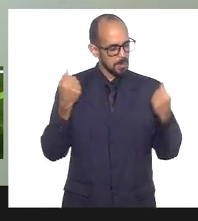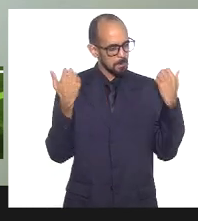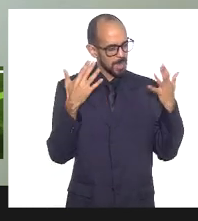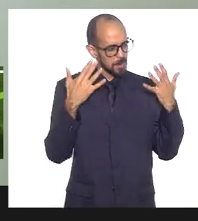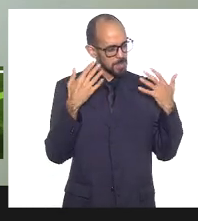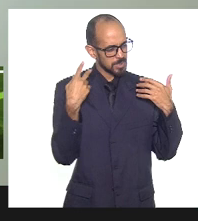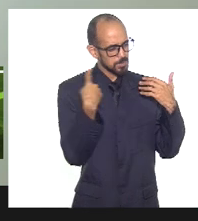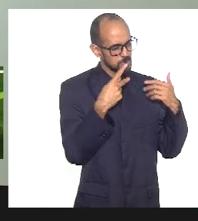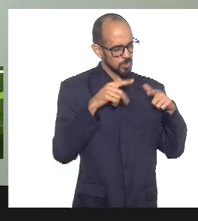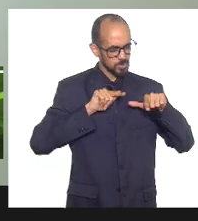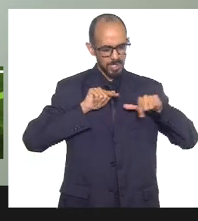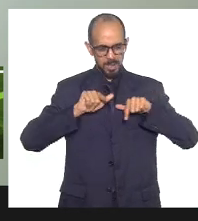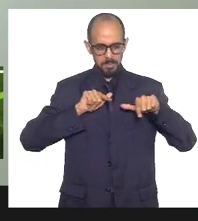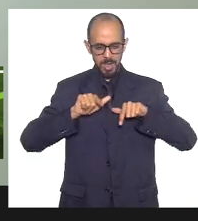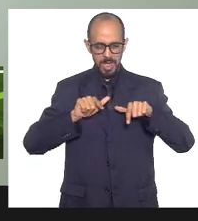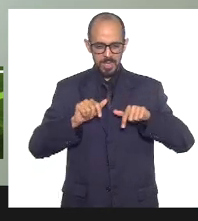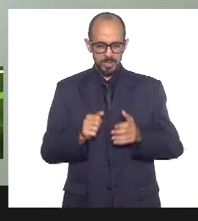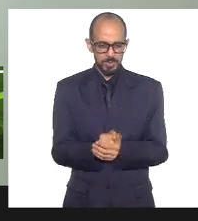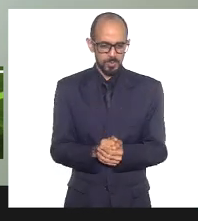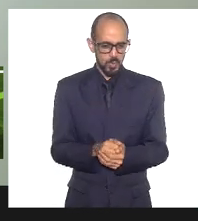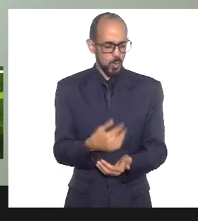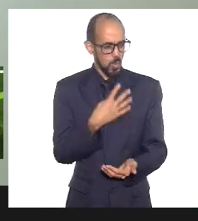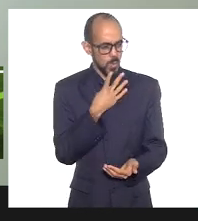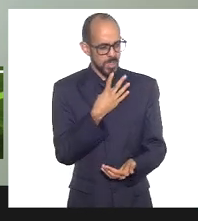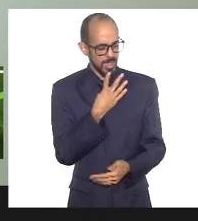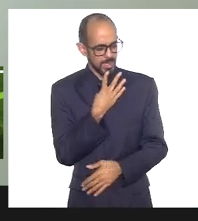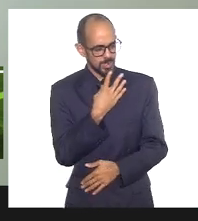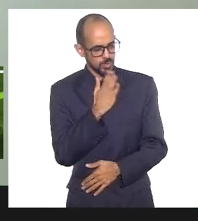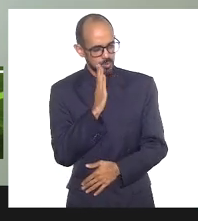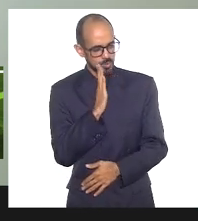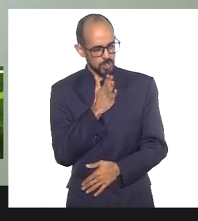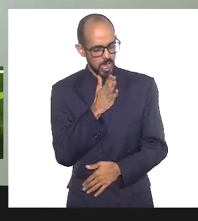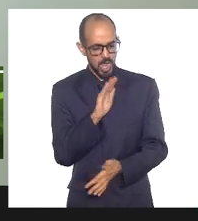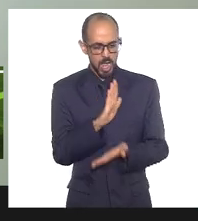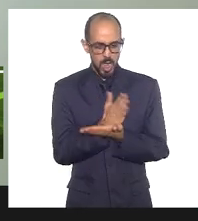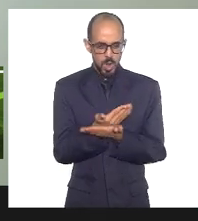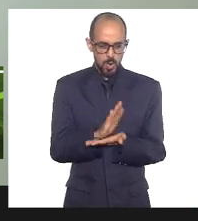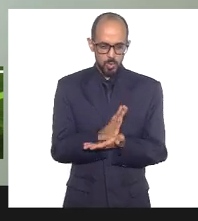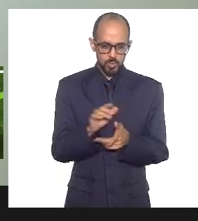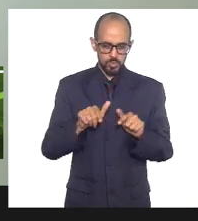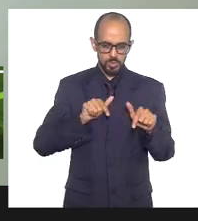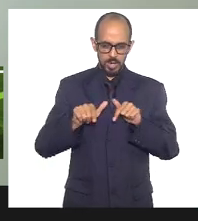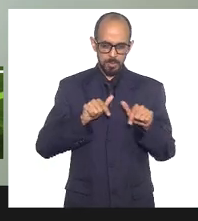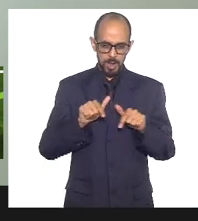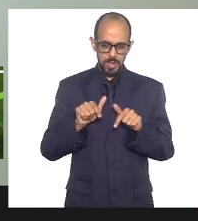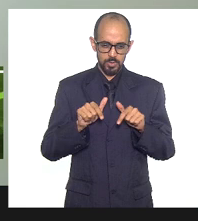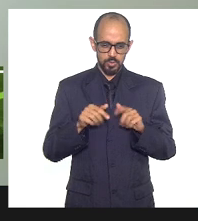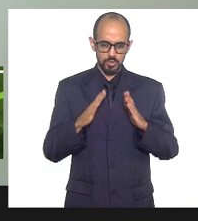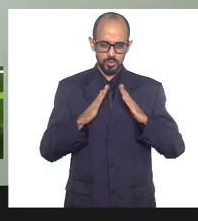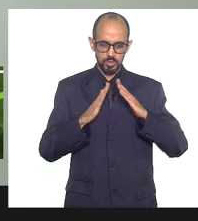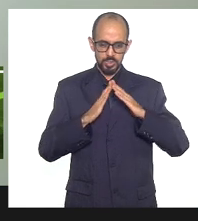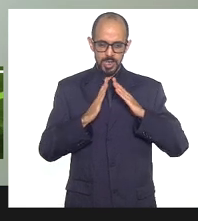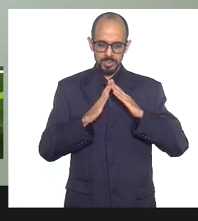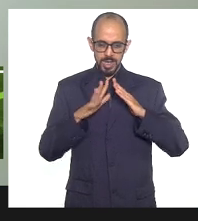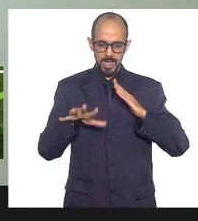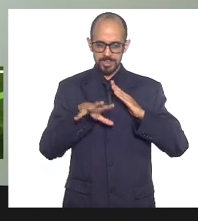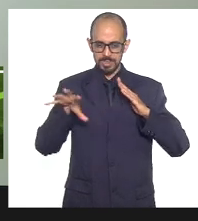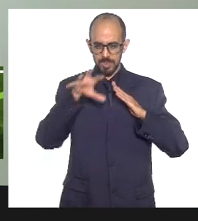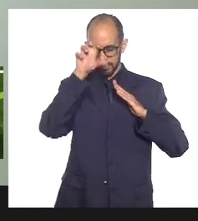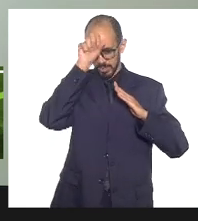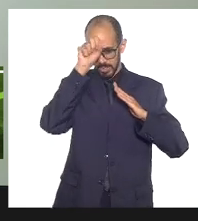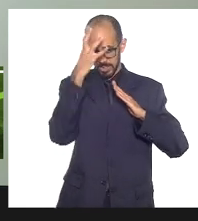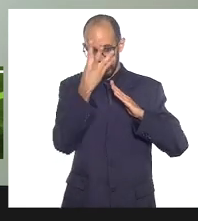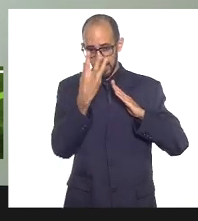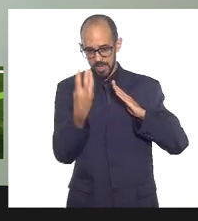trabalho, conheço os trabalhos que os templos de matriz africana fazem,